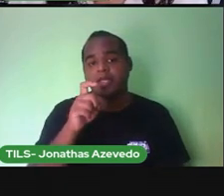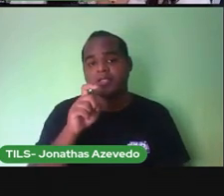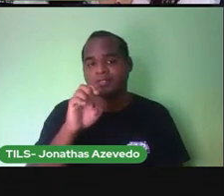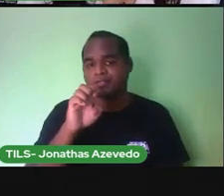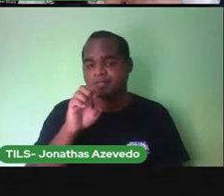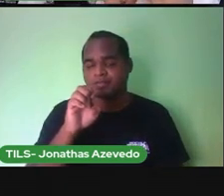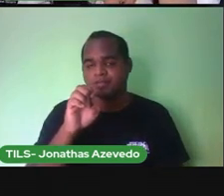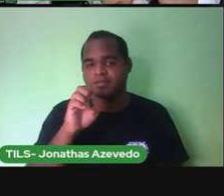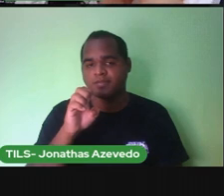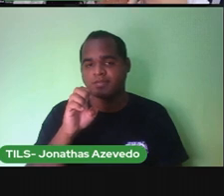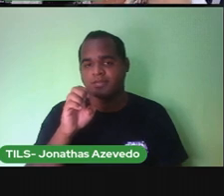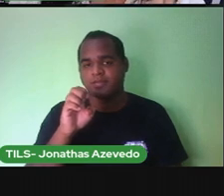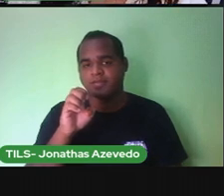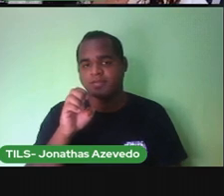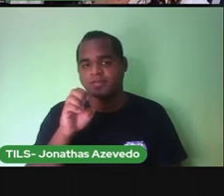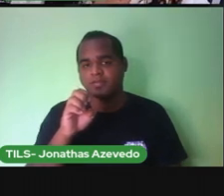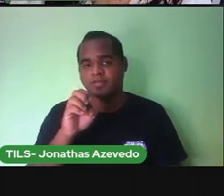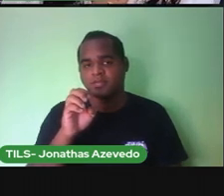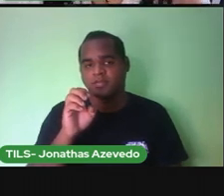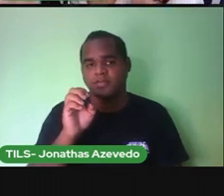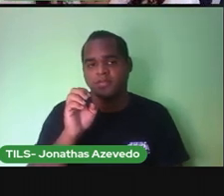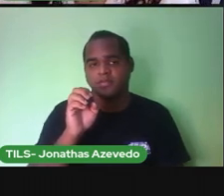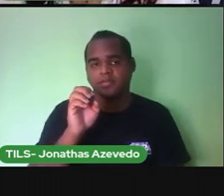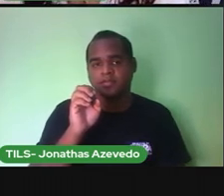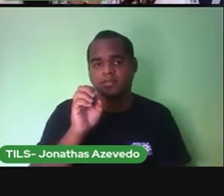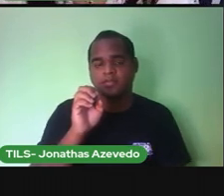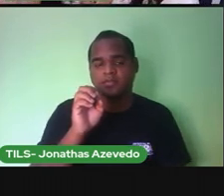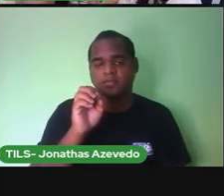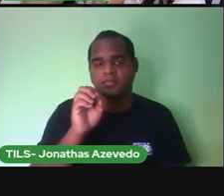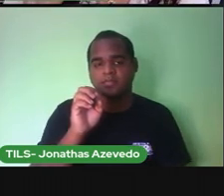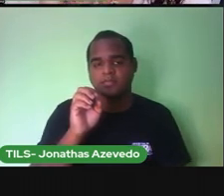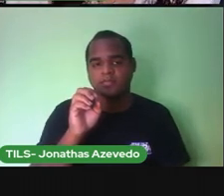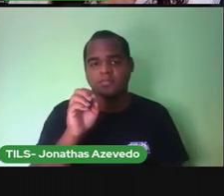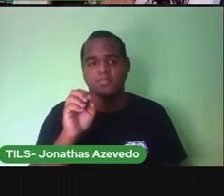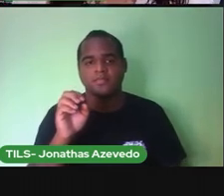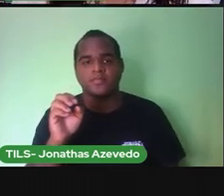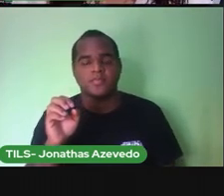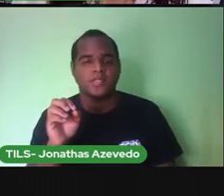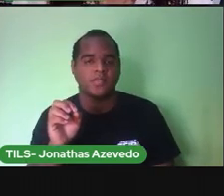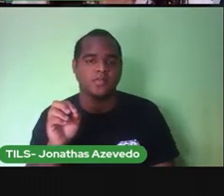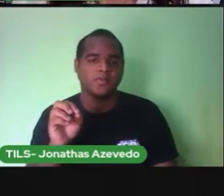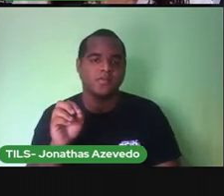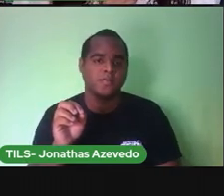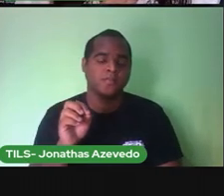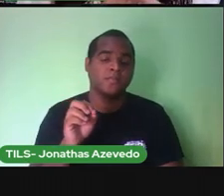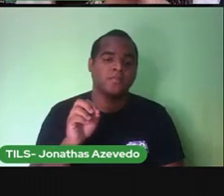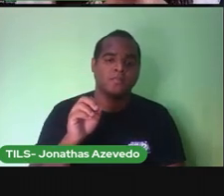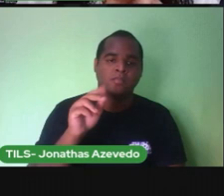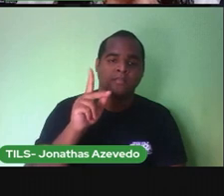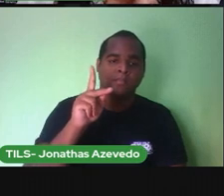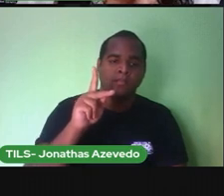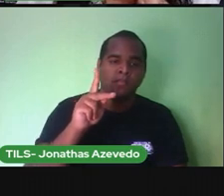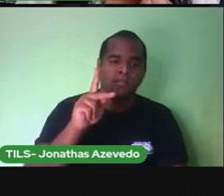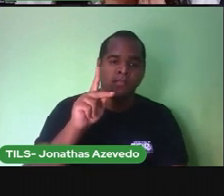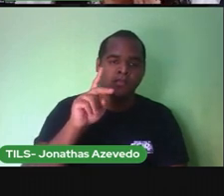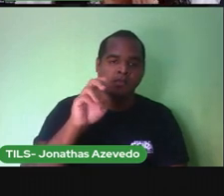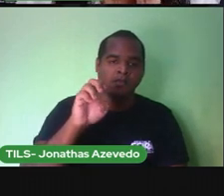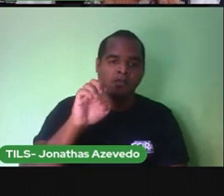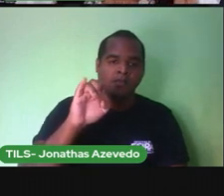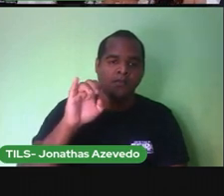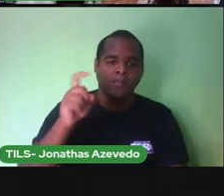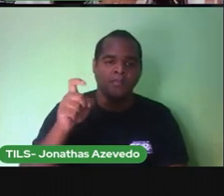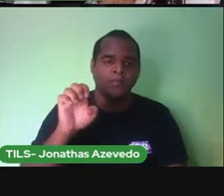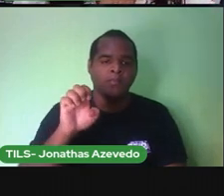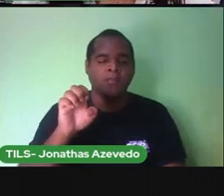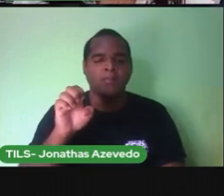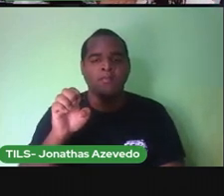Separar Agora fala Pausadamente Separando Com a ajuda Dos dedinhos Vamos lá Peixe